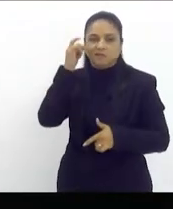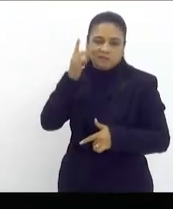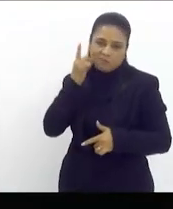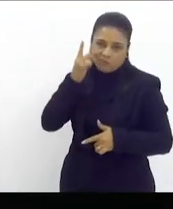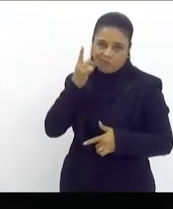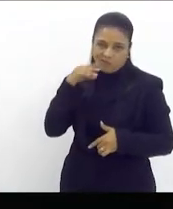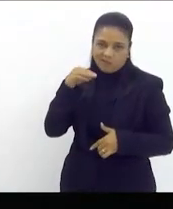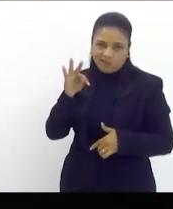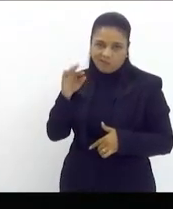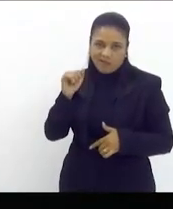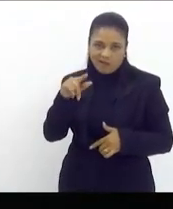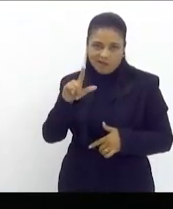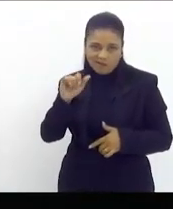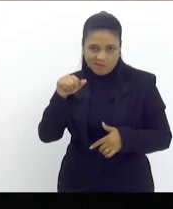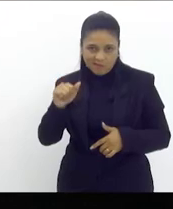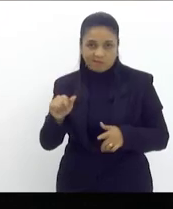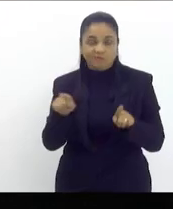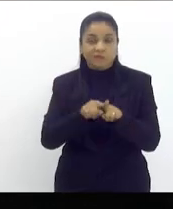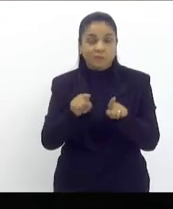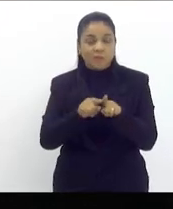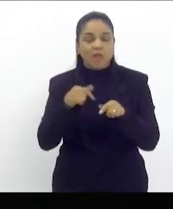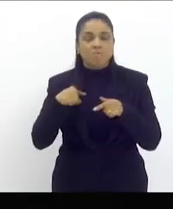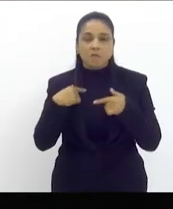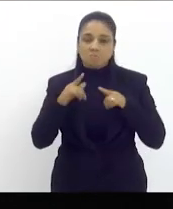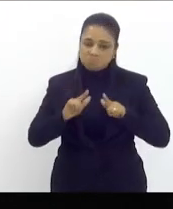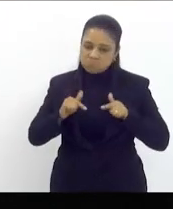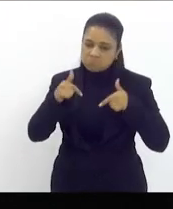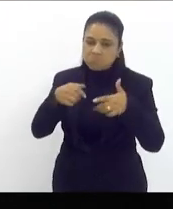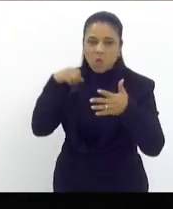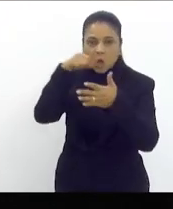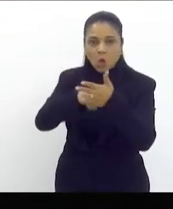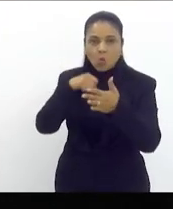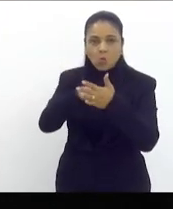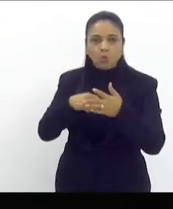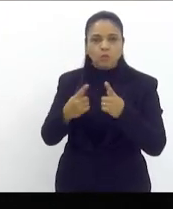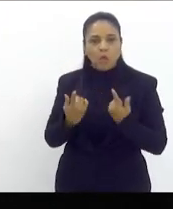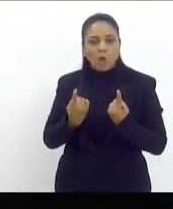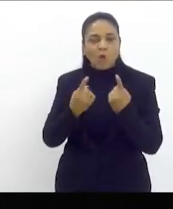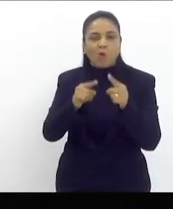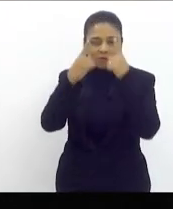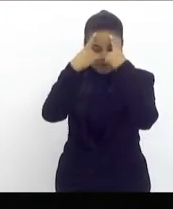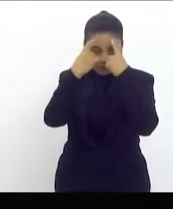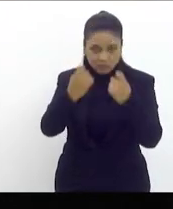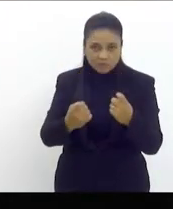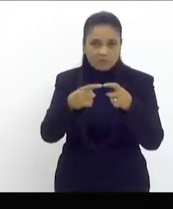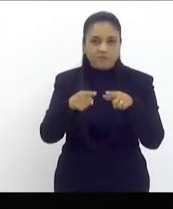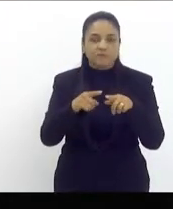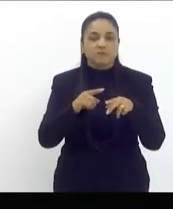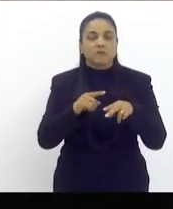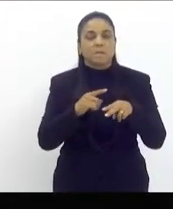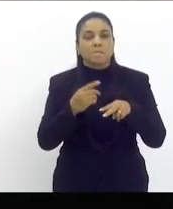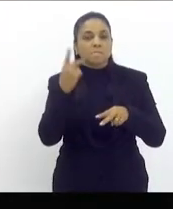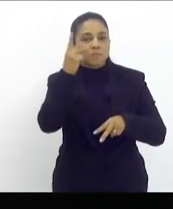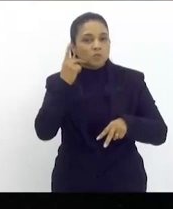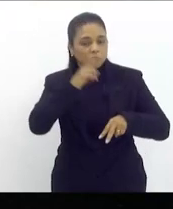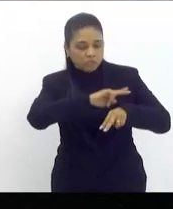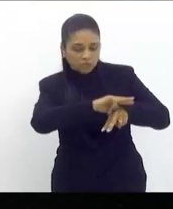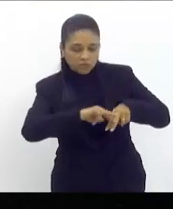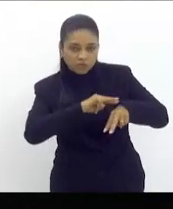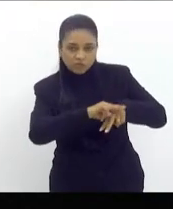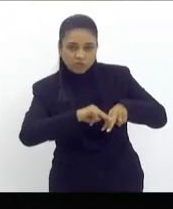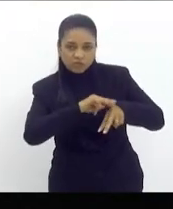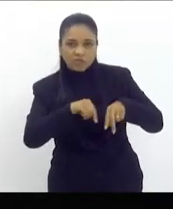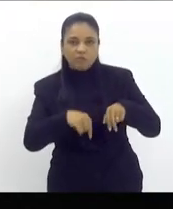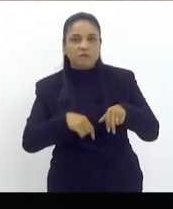solidariedade a nossa disposição de luta contra a violência política de gênero que tem se abatido sobre as casas